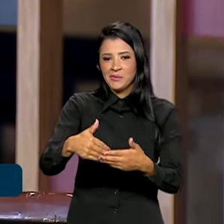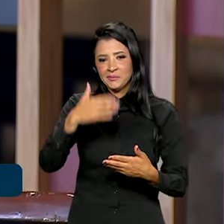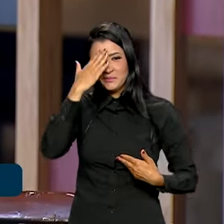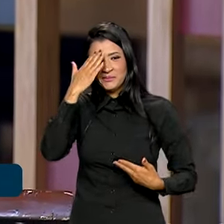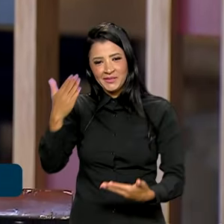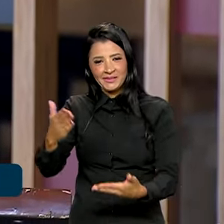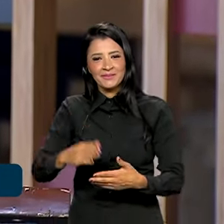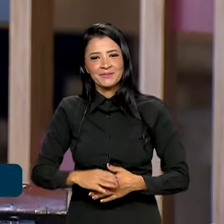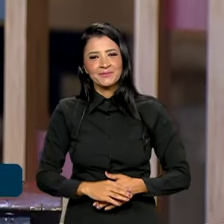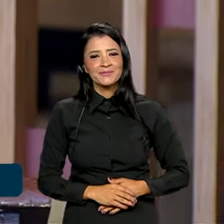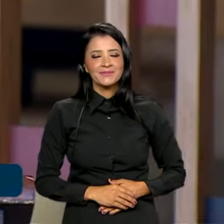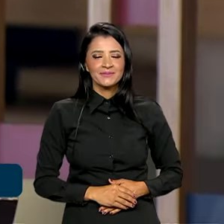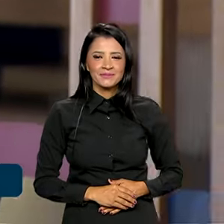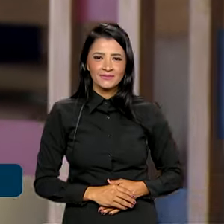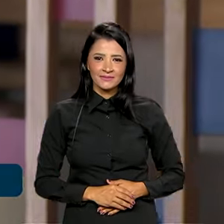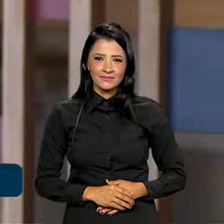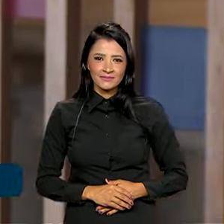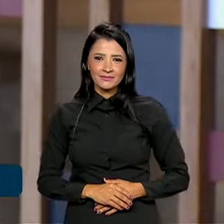obrigado.